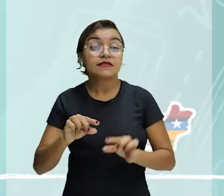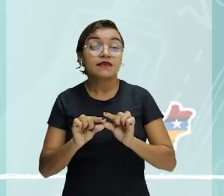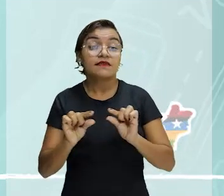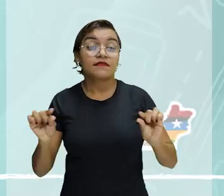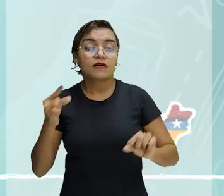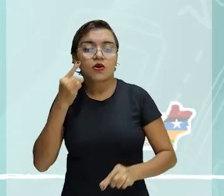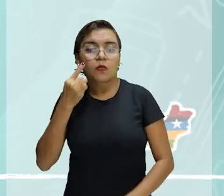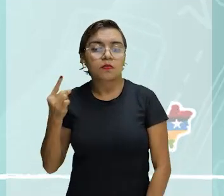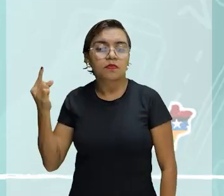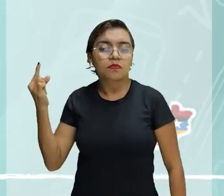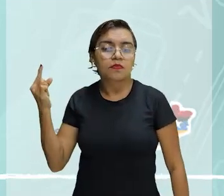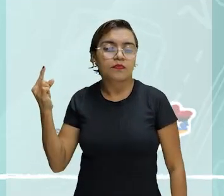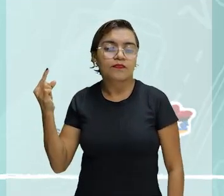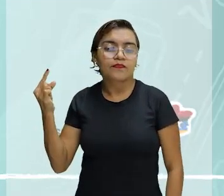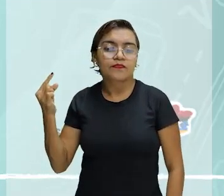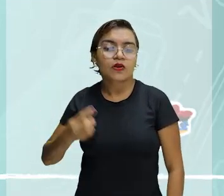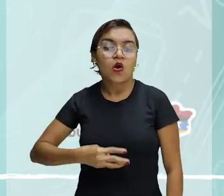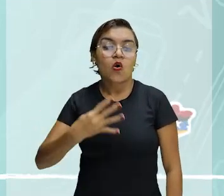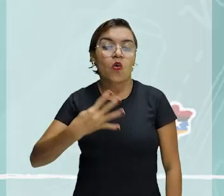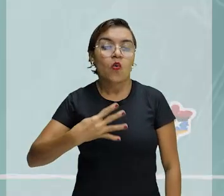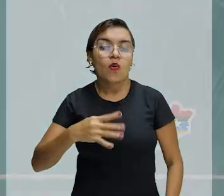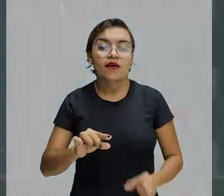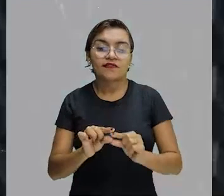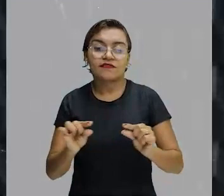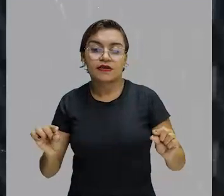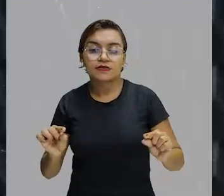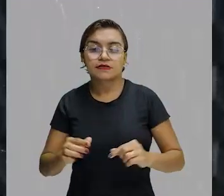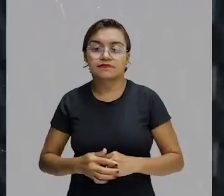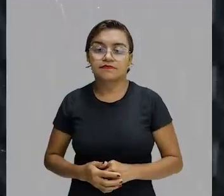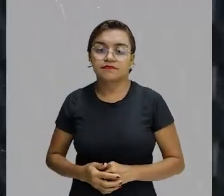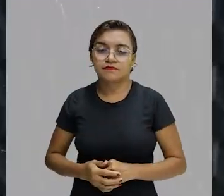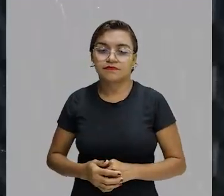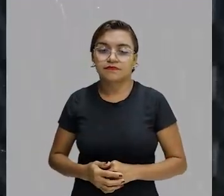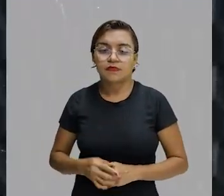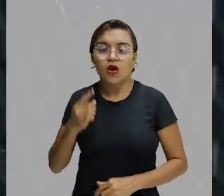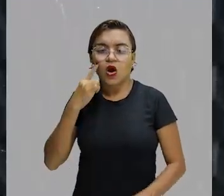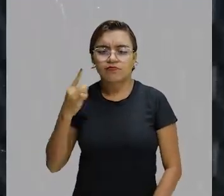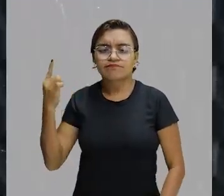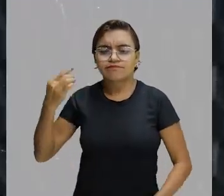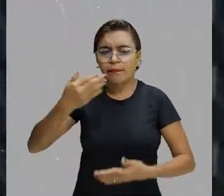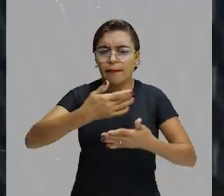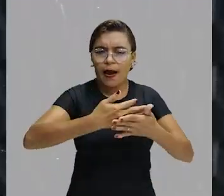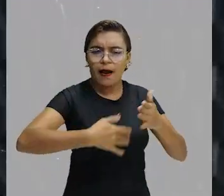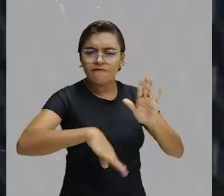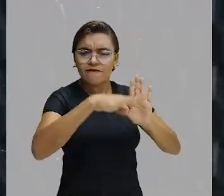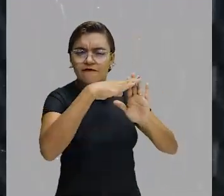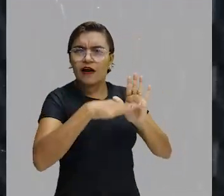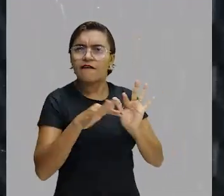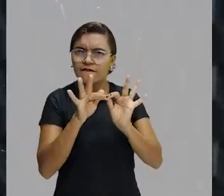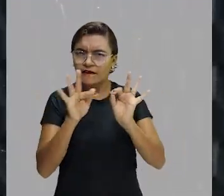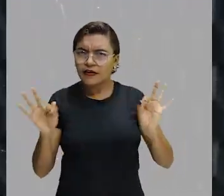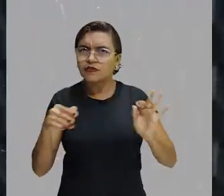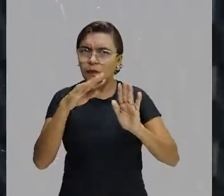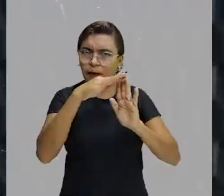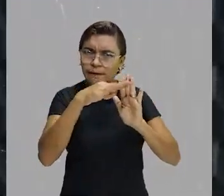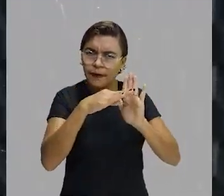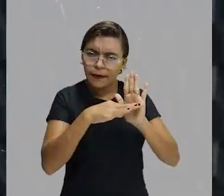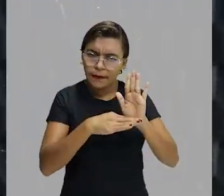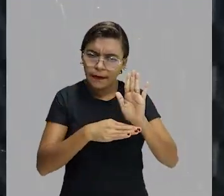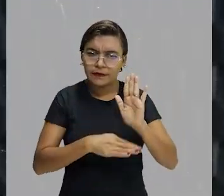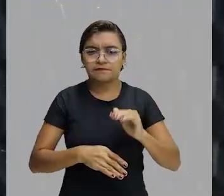Adiar para o dia seguinte. Descer para baixo. Elo de ligação. Encarar de frente.